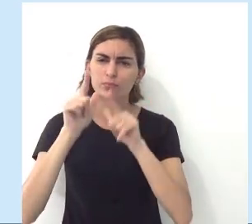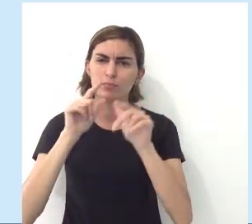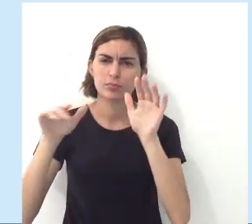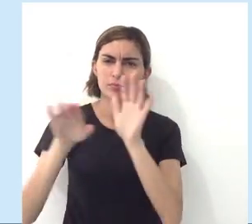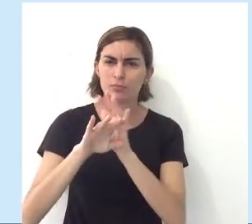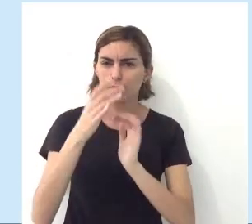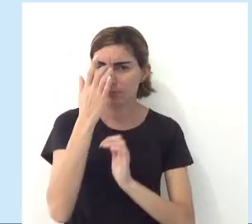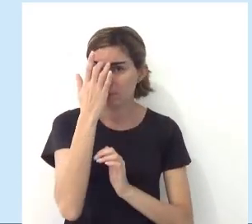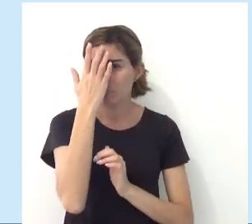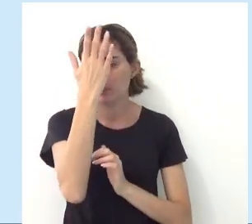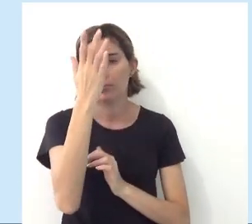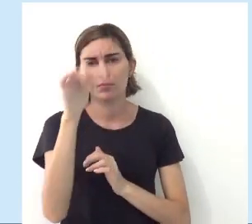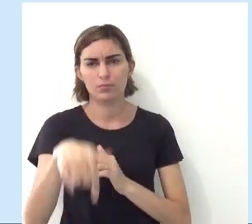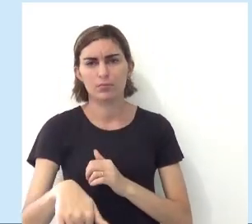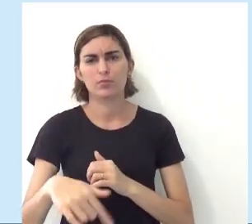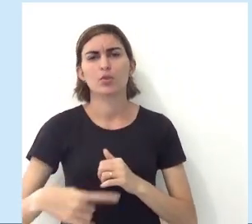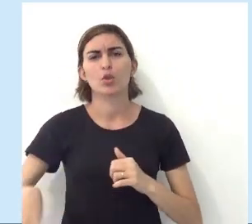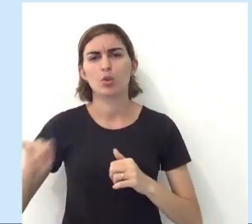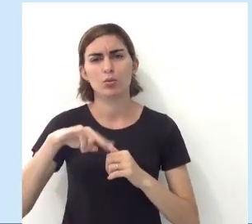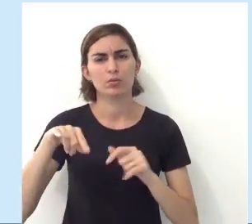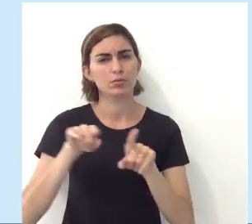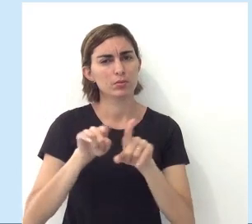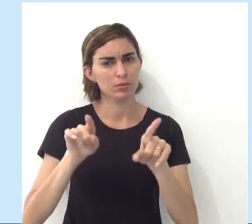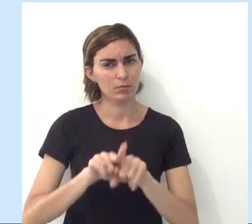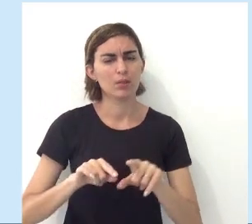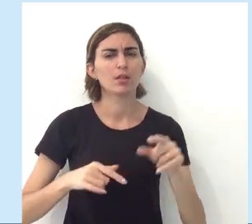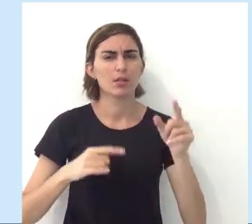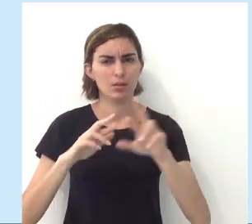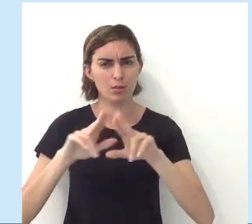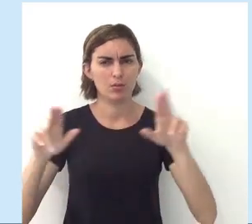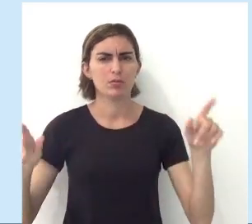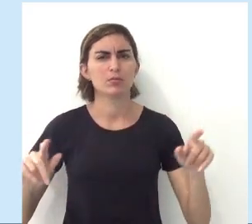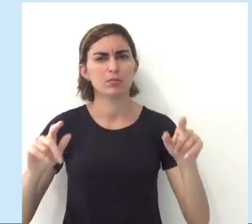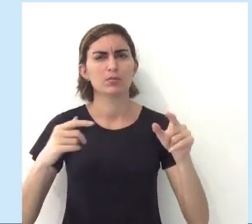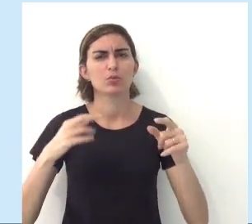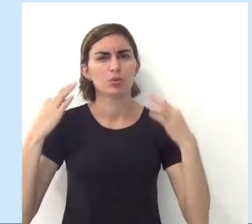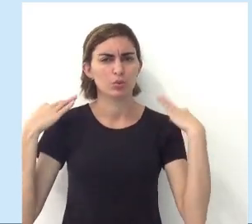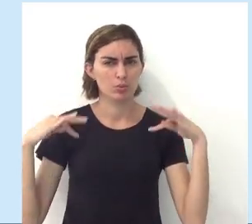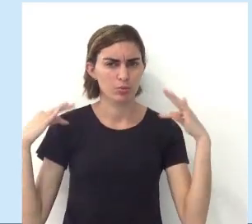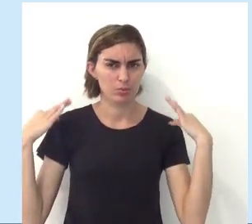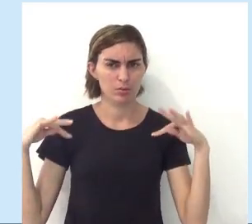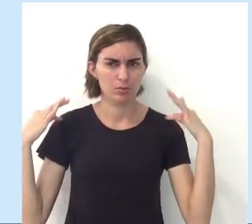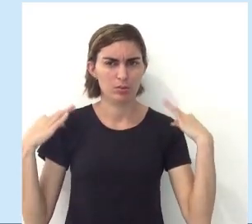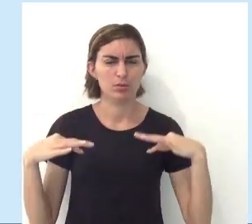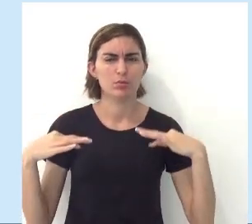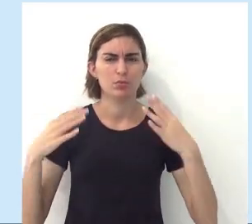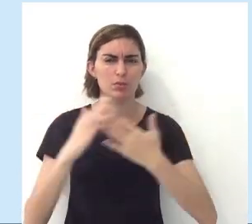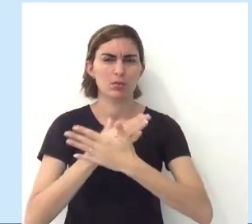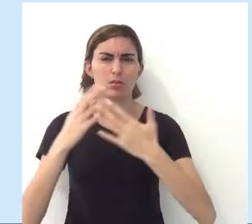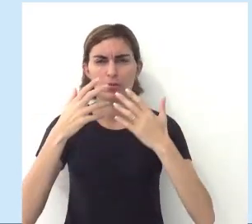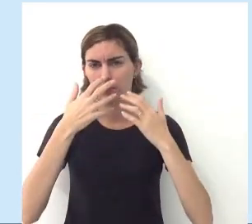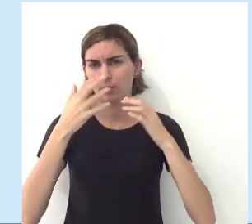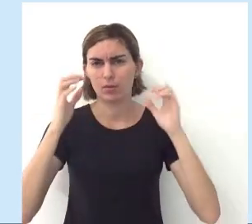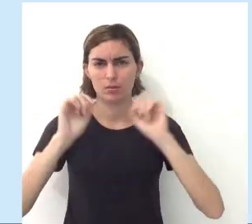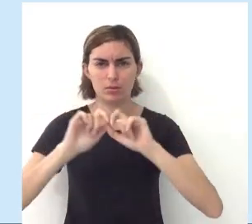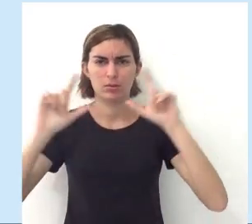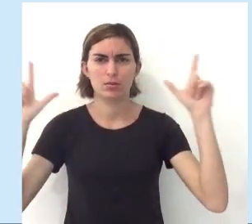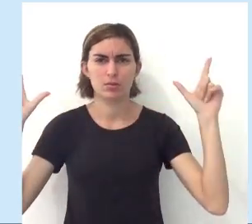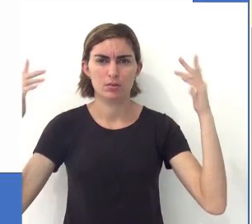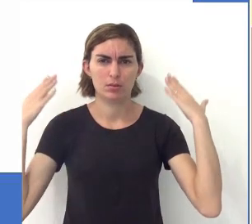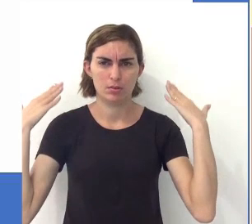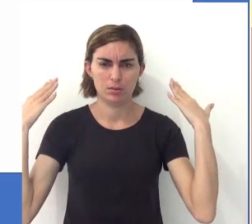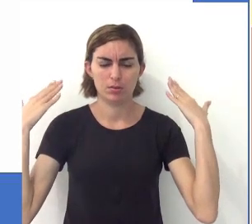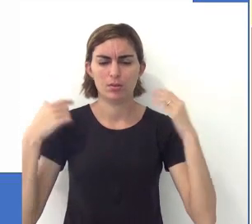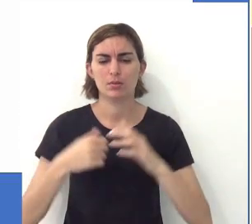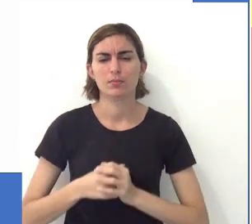conseguem chegar com mais facilidade ao nosso. E isso também é um símbolo do turismo, tá? Observe agora na